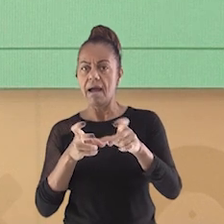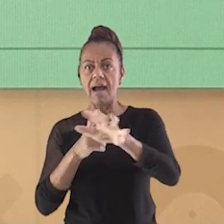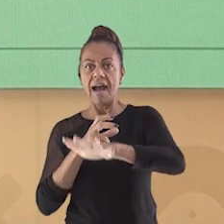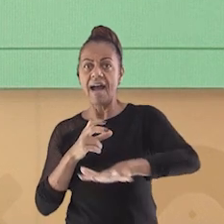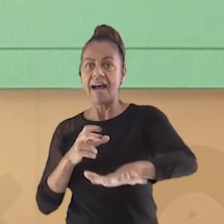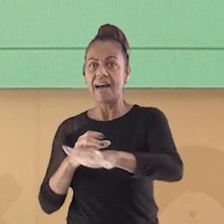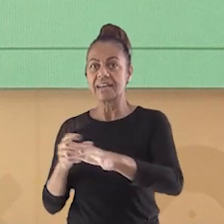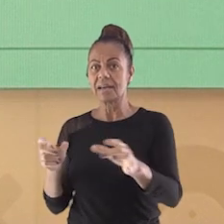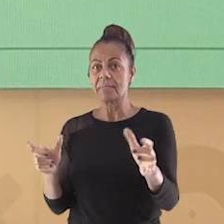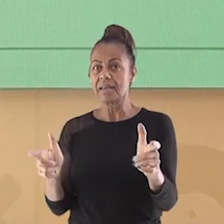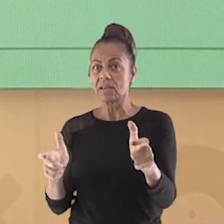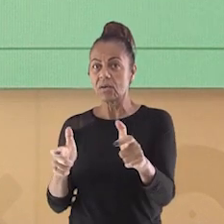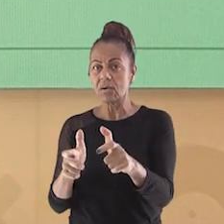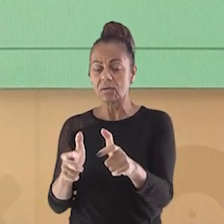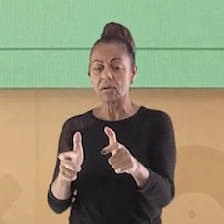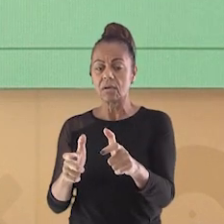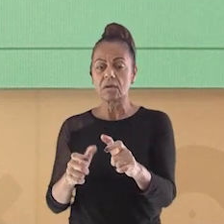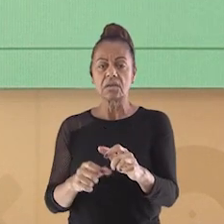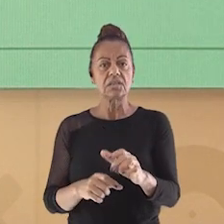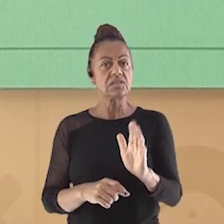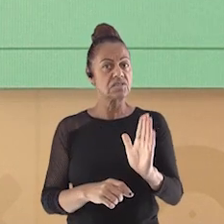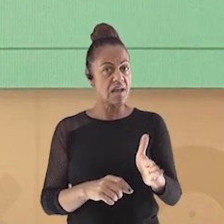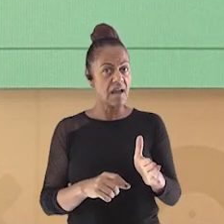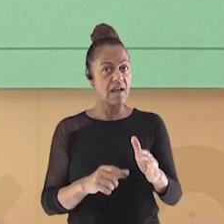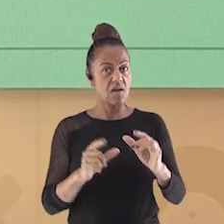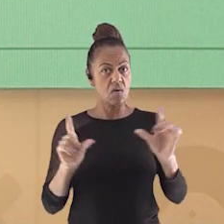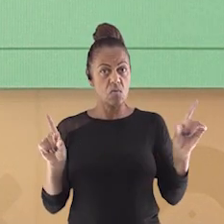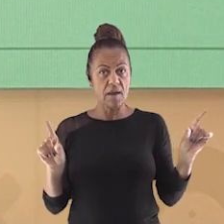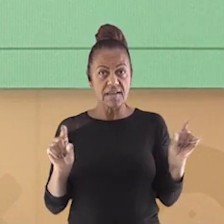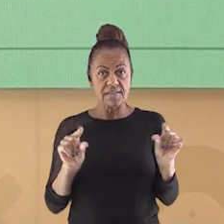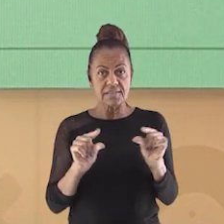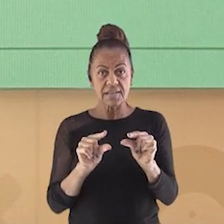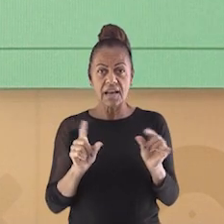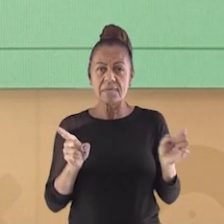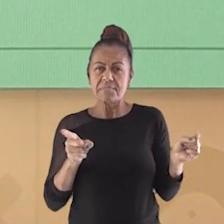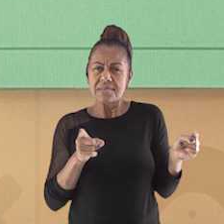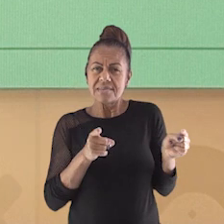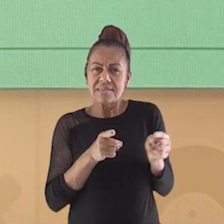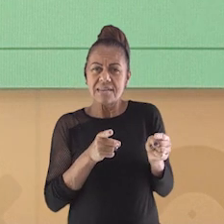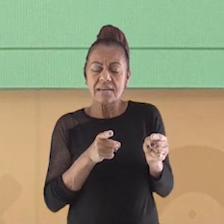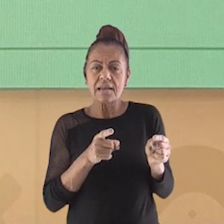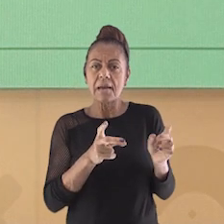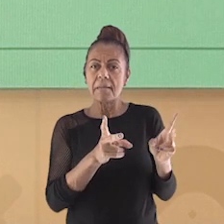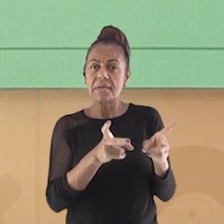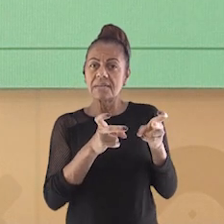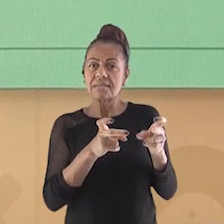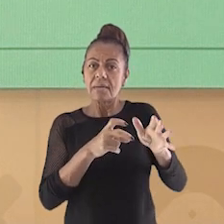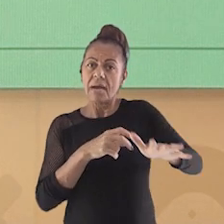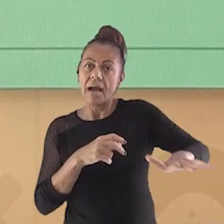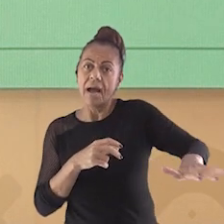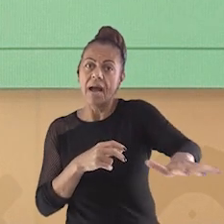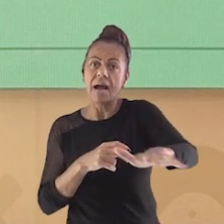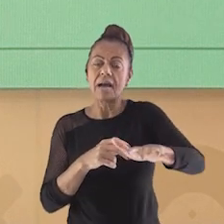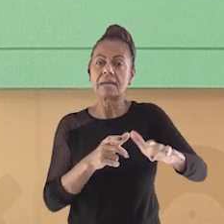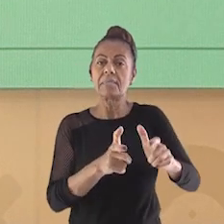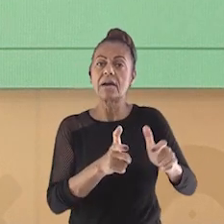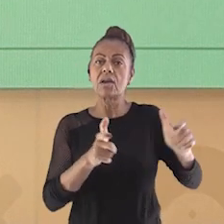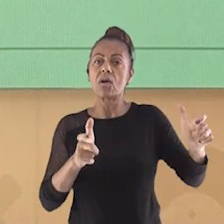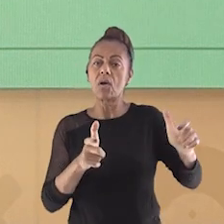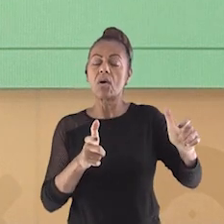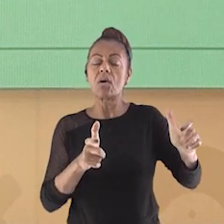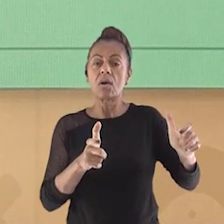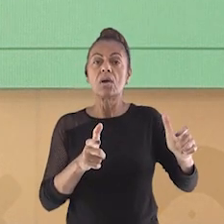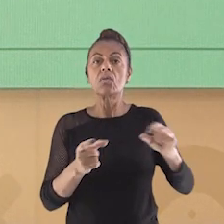intuito de observar os detalhes do local. Já uma escala pequena capita uma área maior, com o intuito de